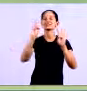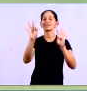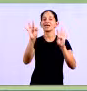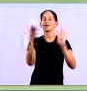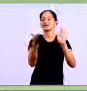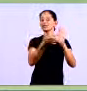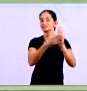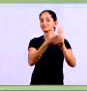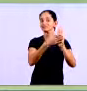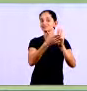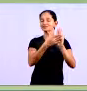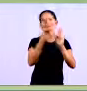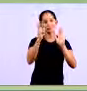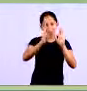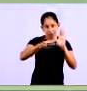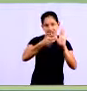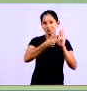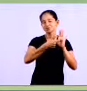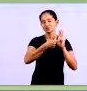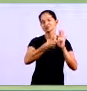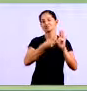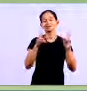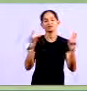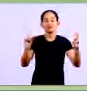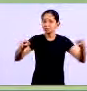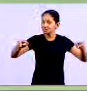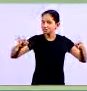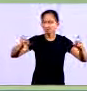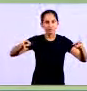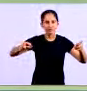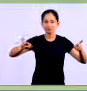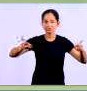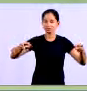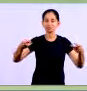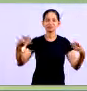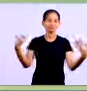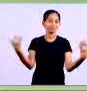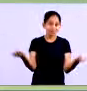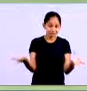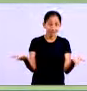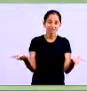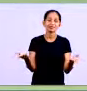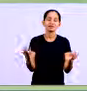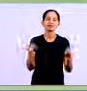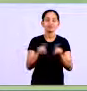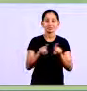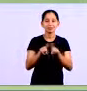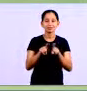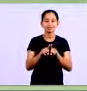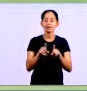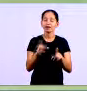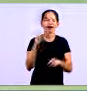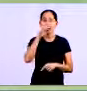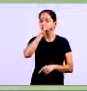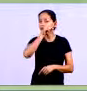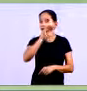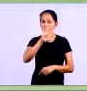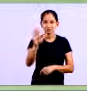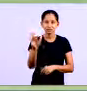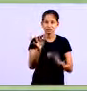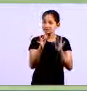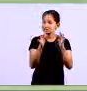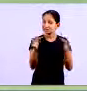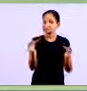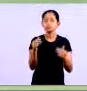software por exemplo ele vai para o seu caixa do seu caixa vai para o banco você faz uma transferência não é um novo lançamento automaticamente ali dentro do sistema certo